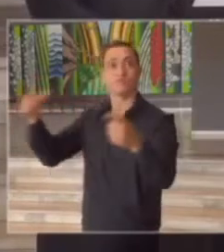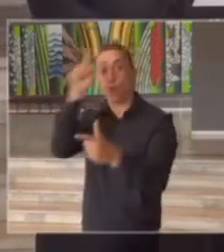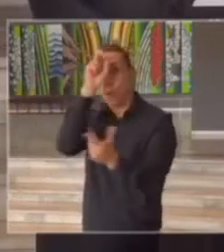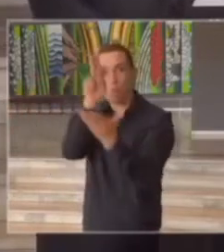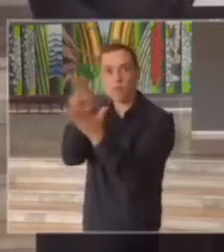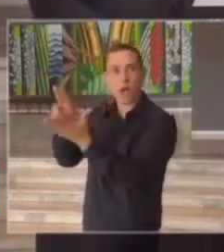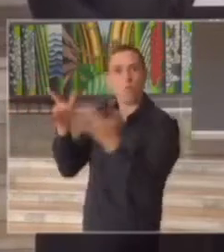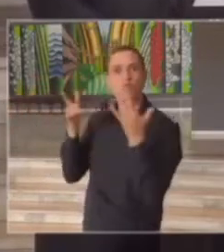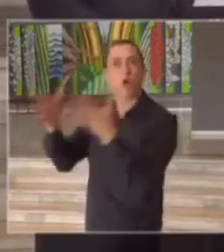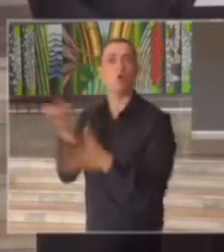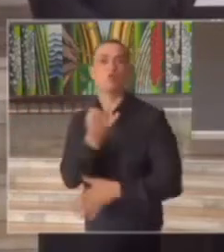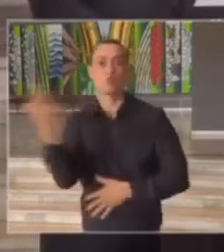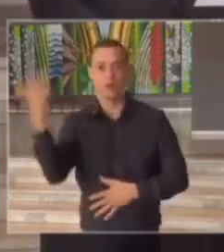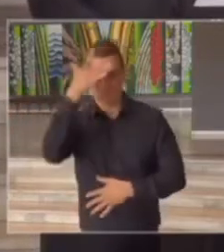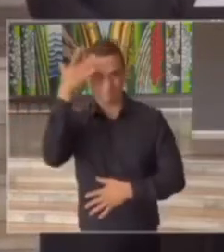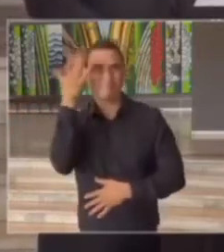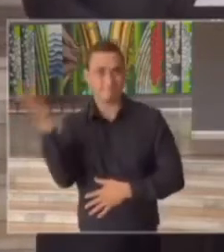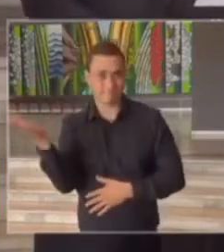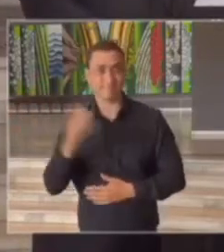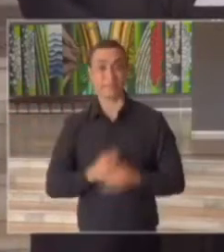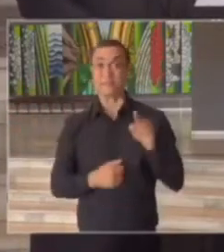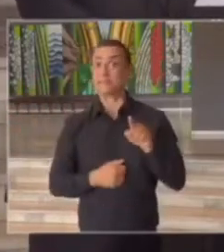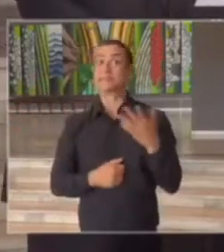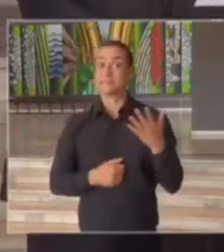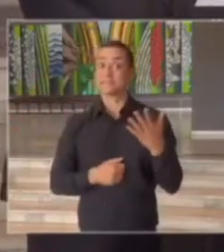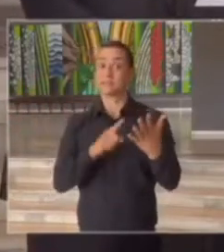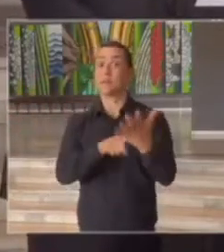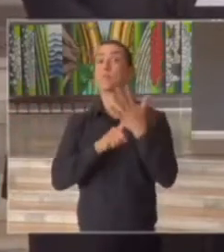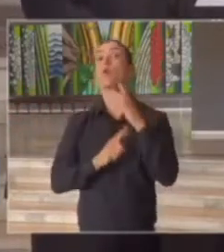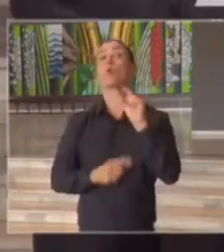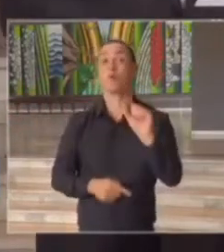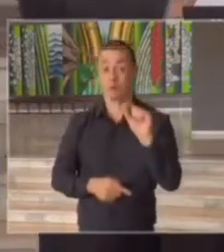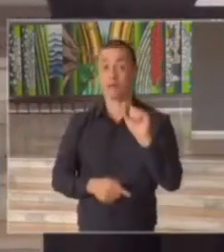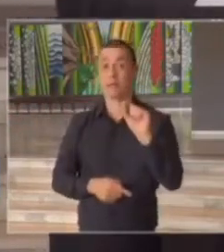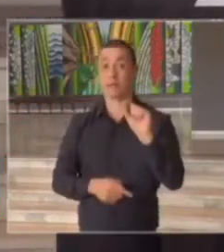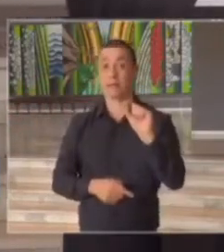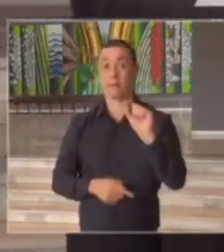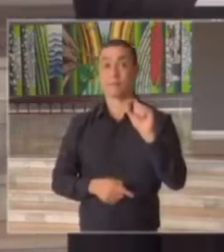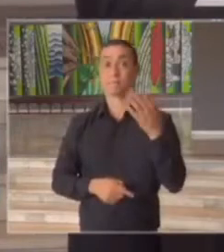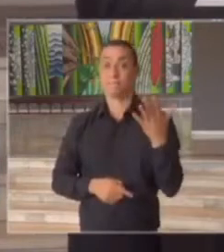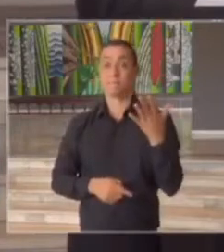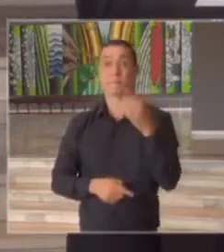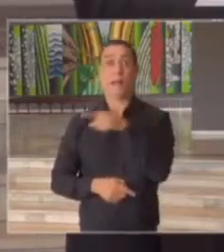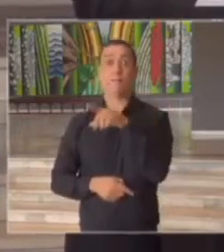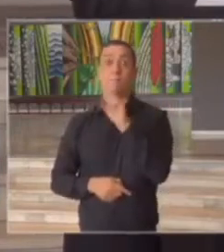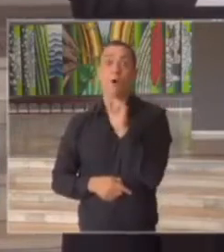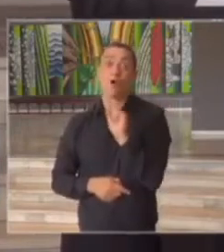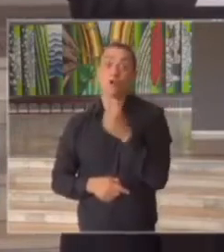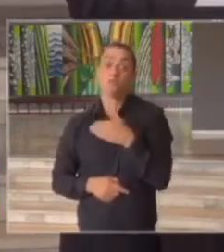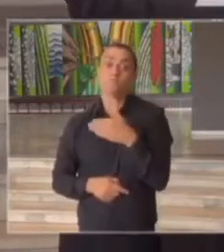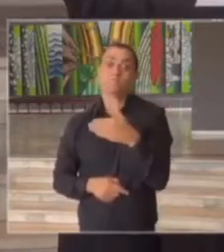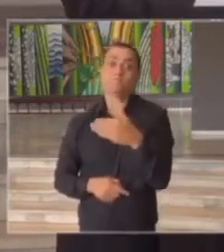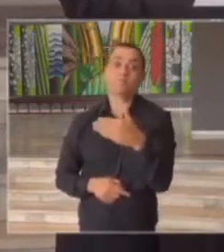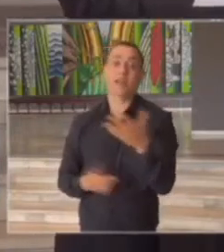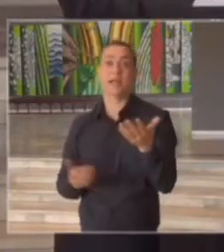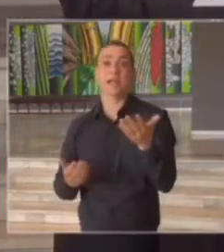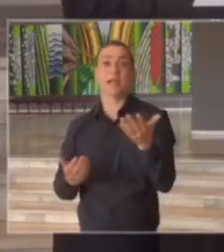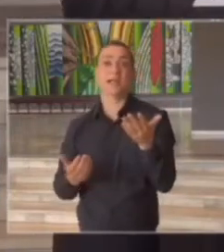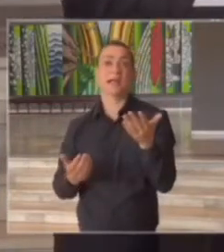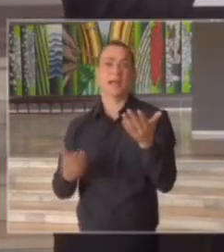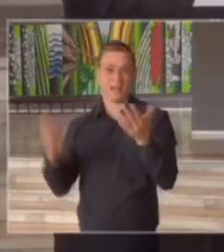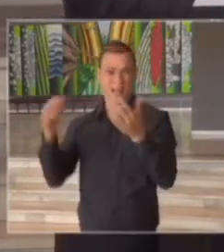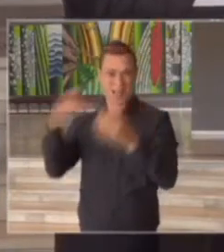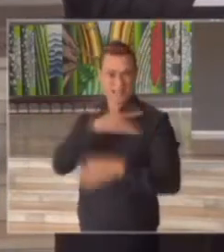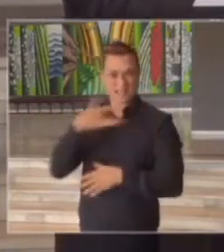excesso para o sistema de saúde excesso de casos graves caso precisando de internação então